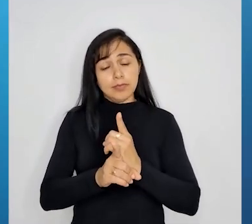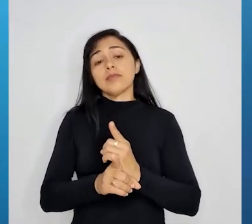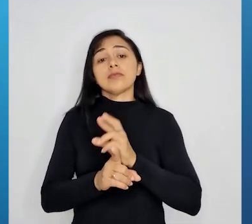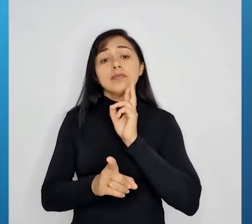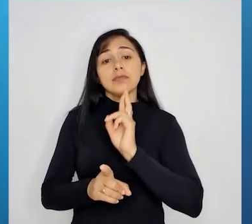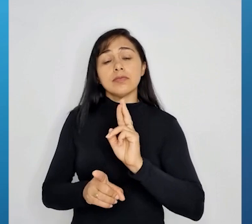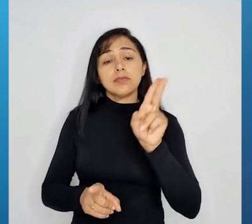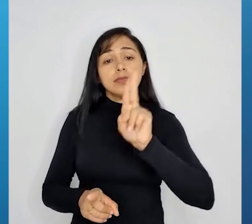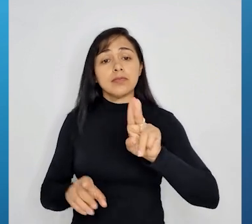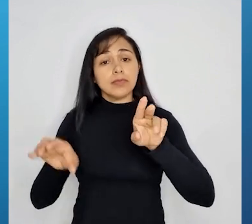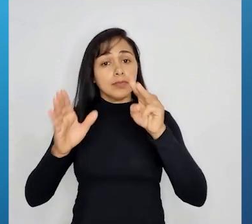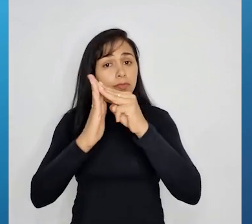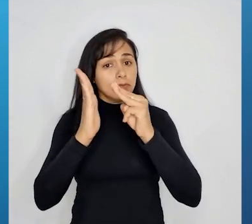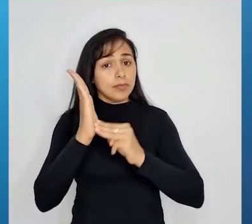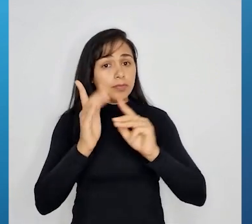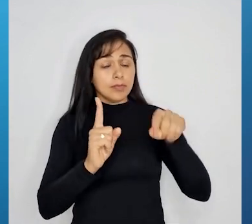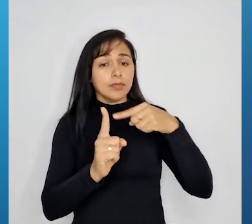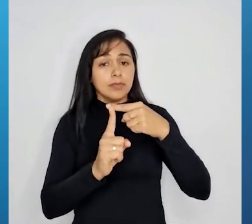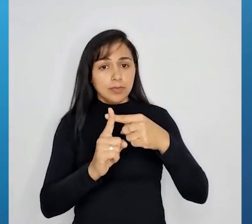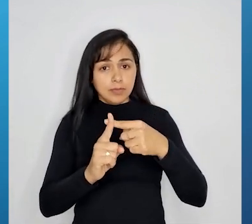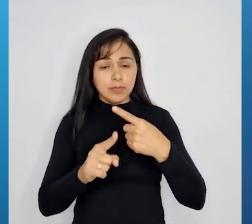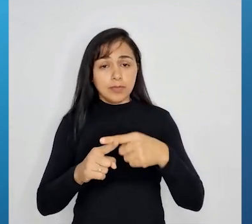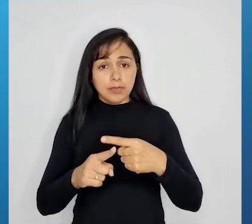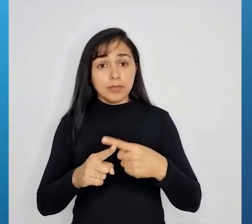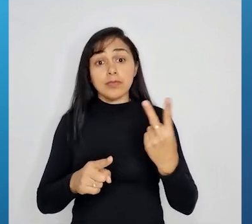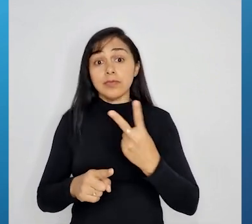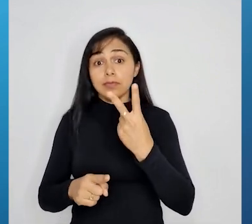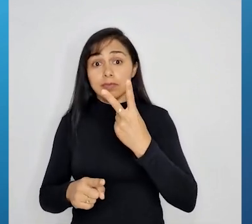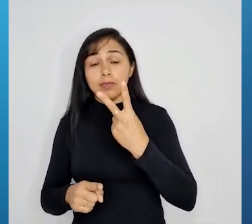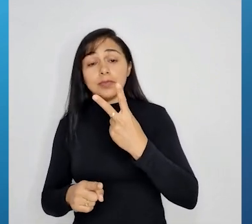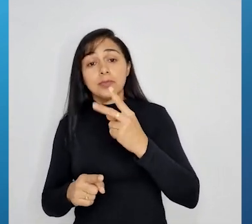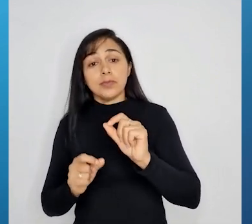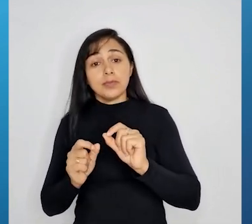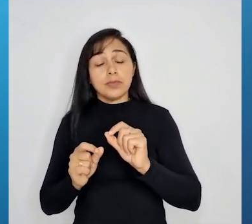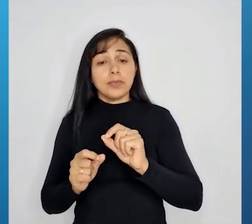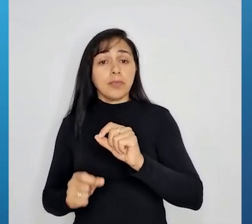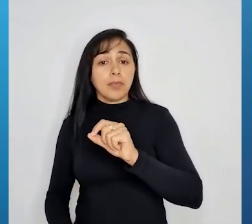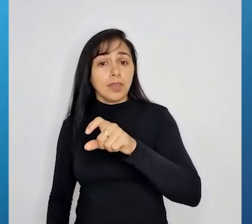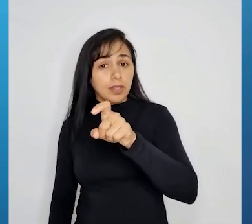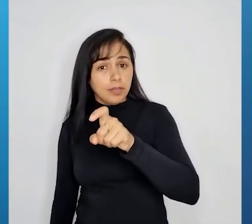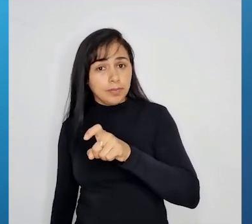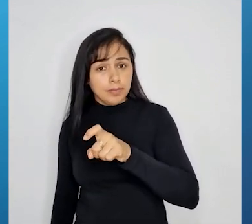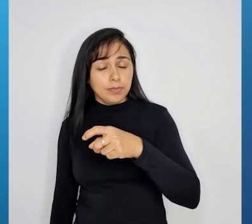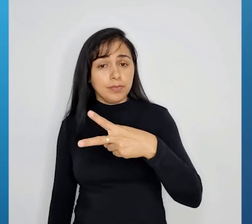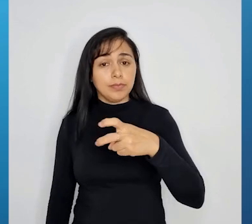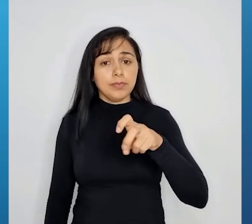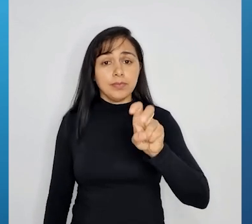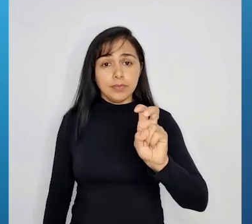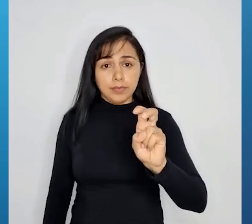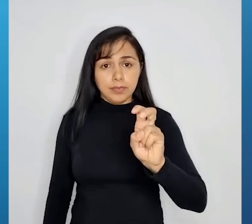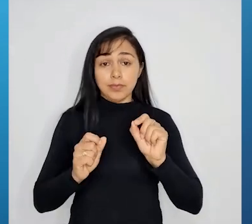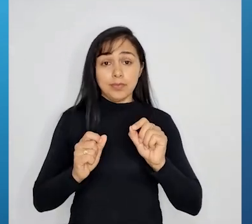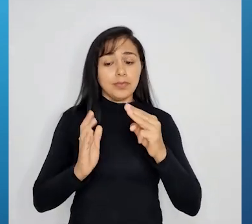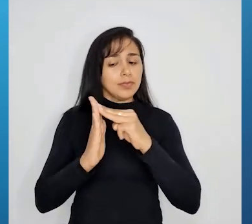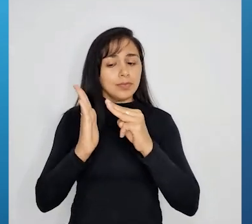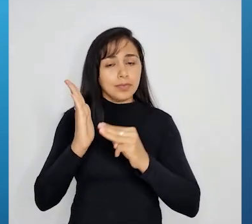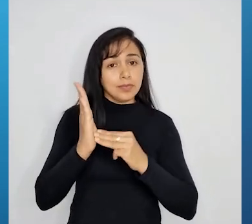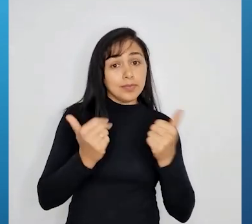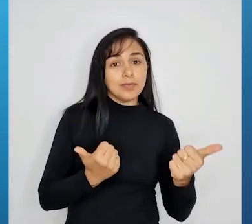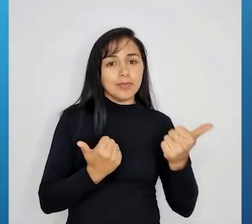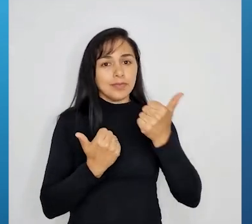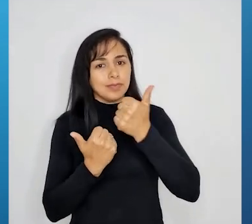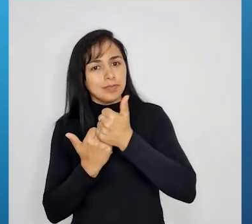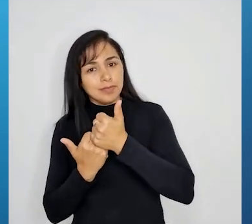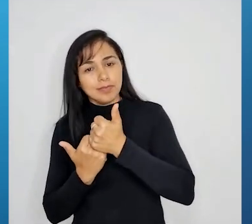adição, que o valor da primeira icógnita é x igual a 5. E você vê que não é tão ideal aqui aplicar o método da substituição,